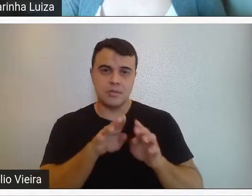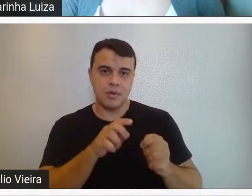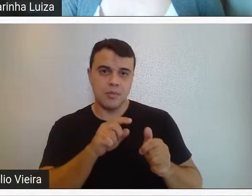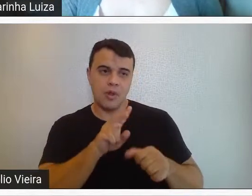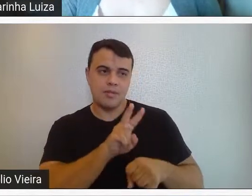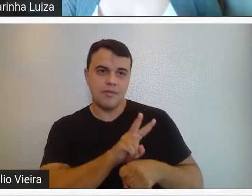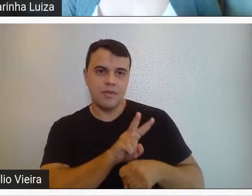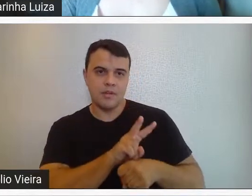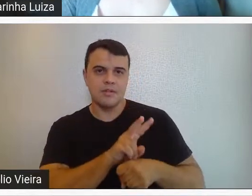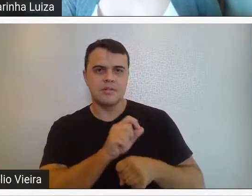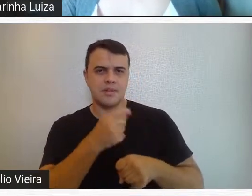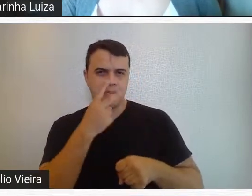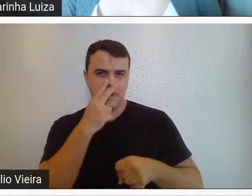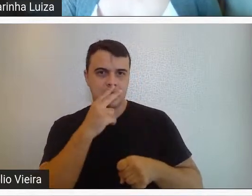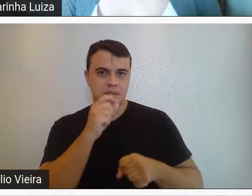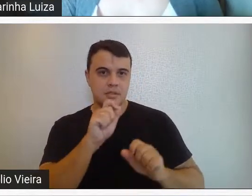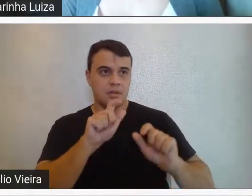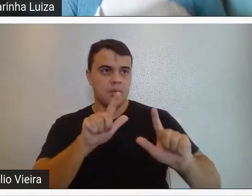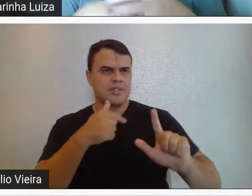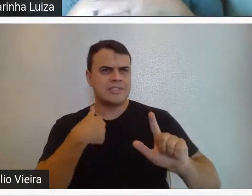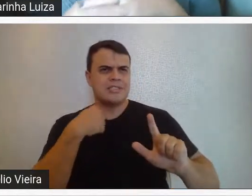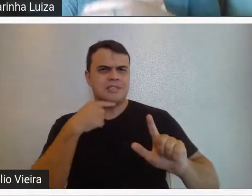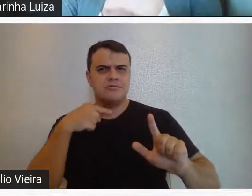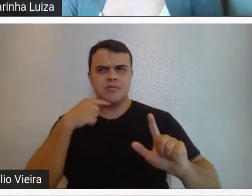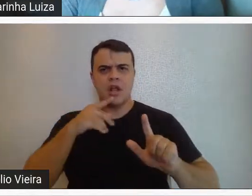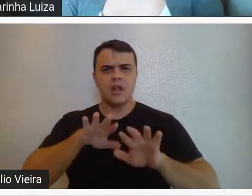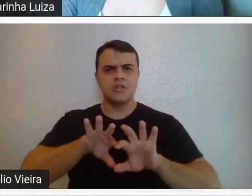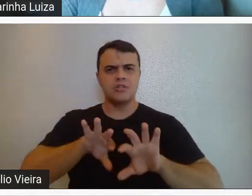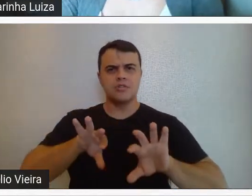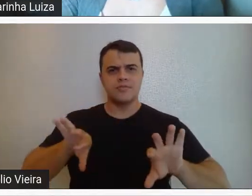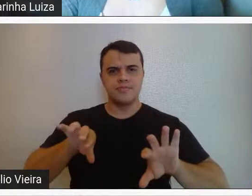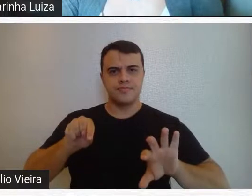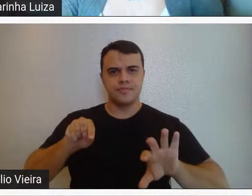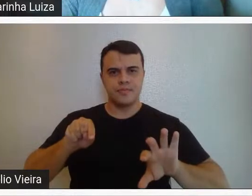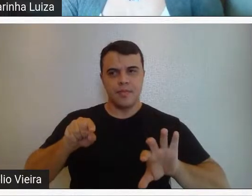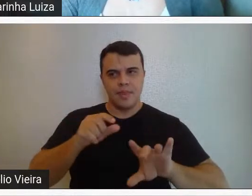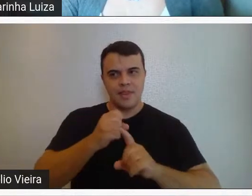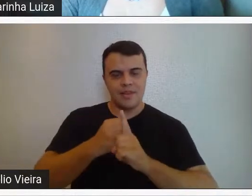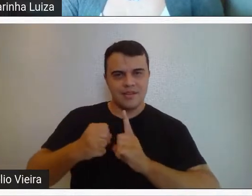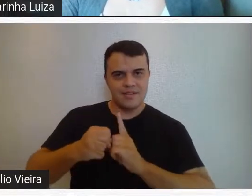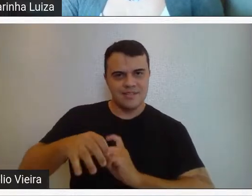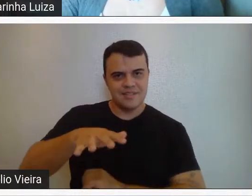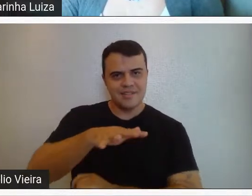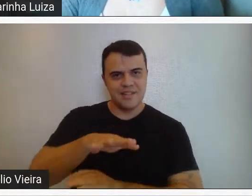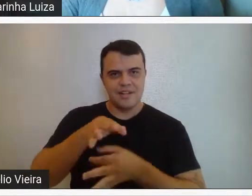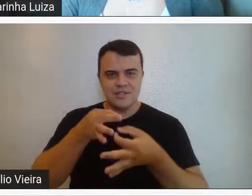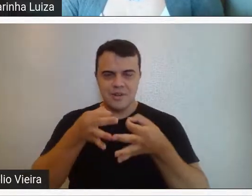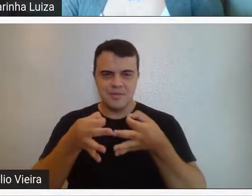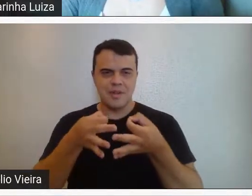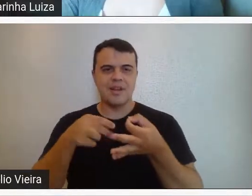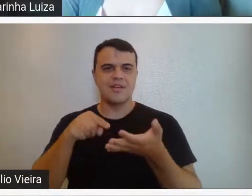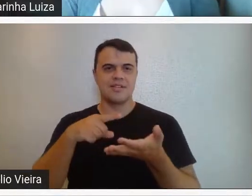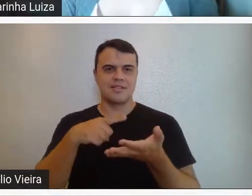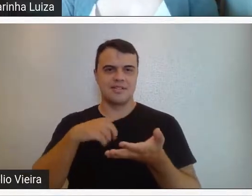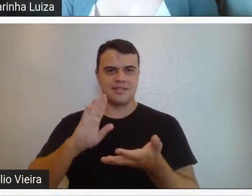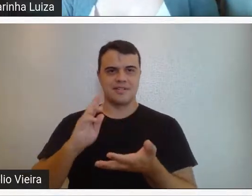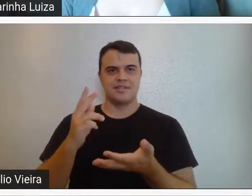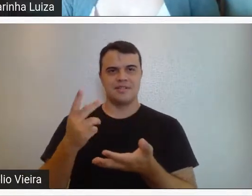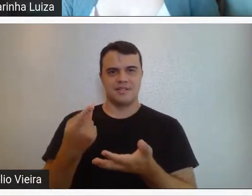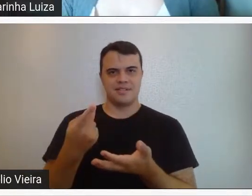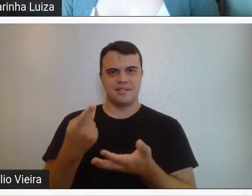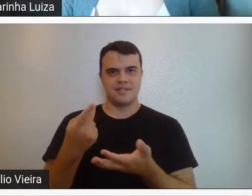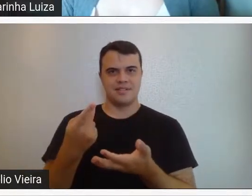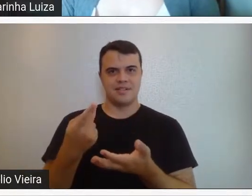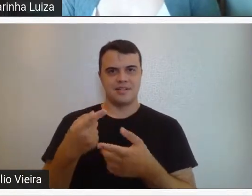defesa. Dizem que a obra foi tão polêmica e que dividiu a sociedade e as opiniões e a crítica da imprensa em Belo Horizonte